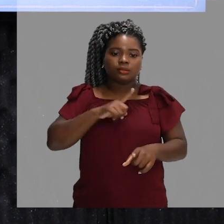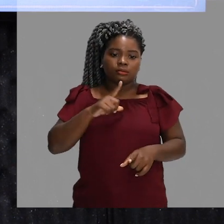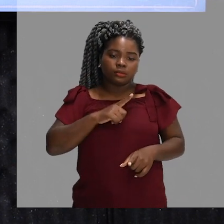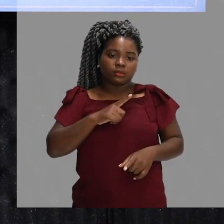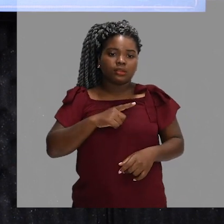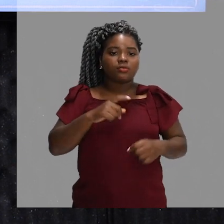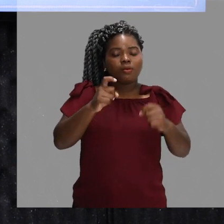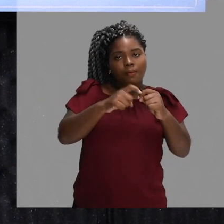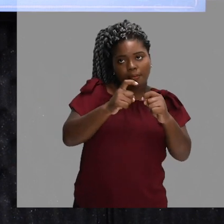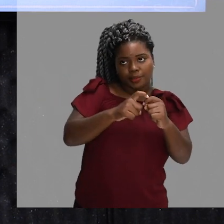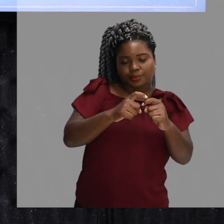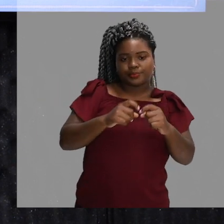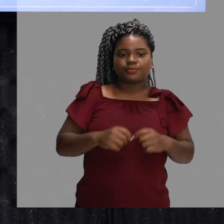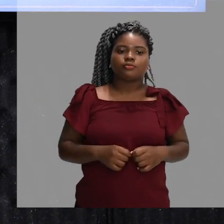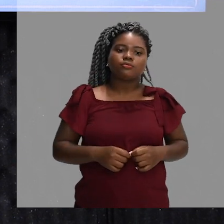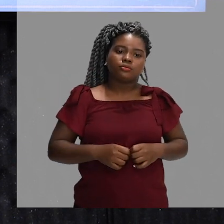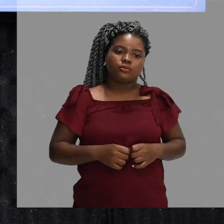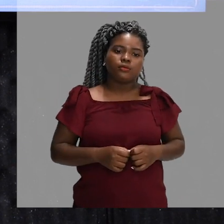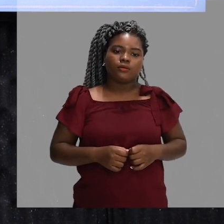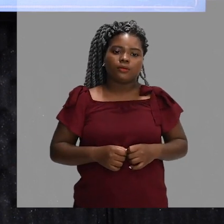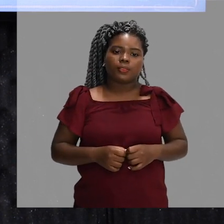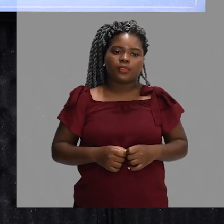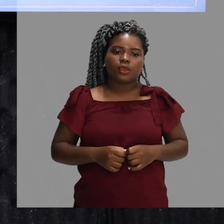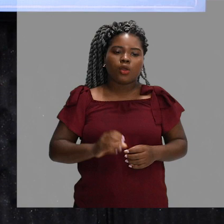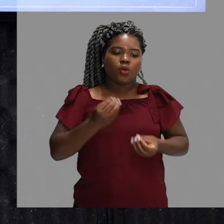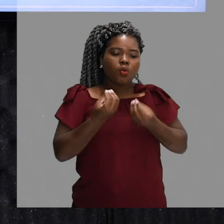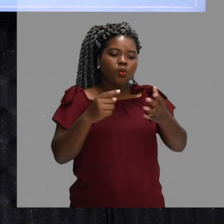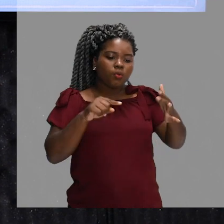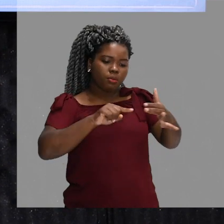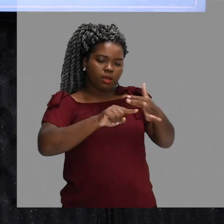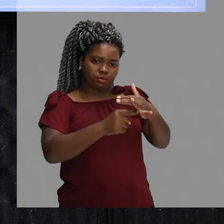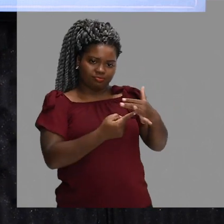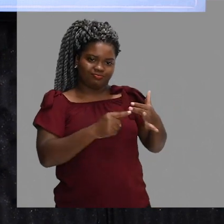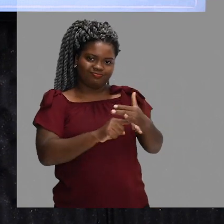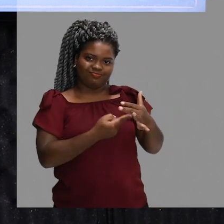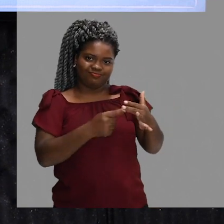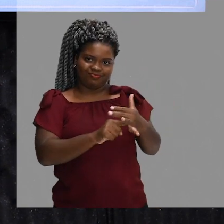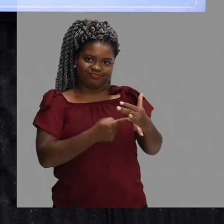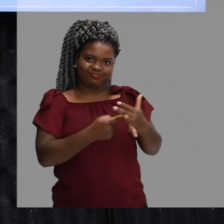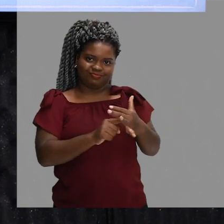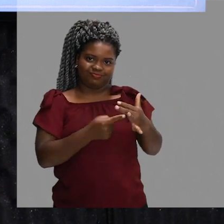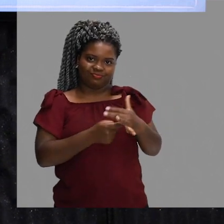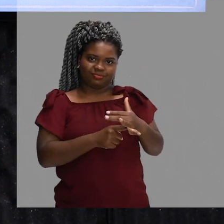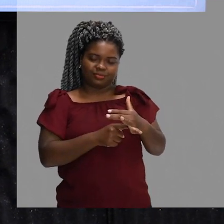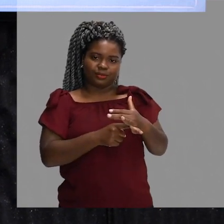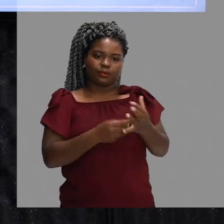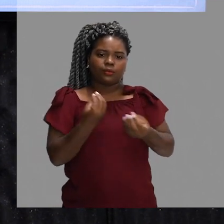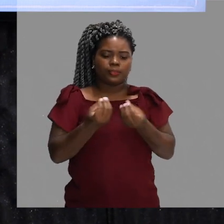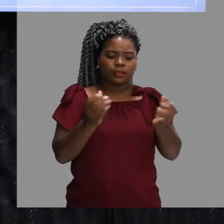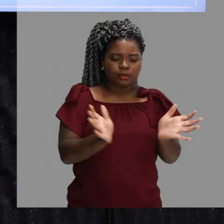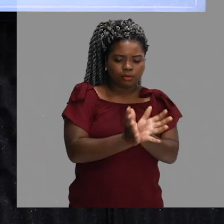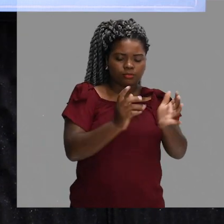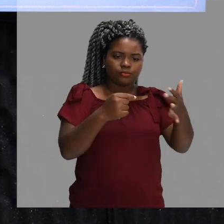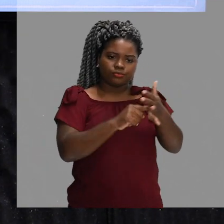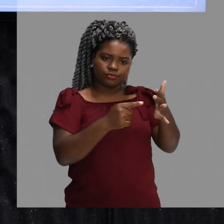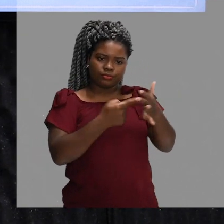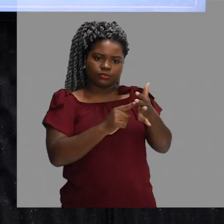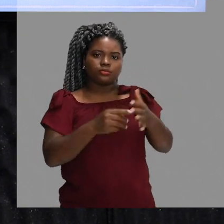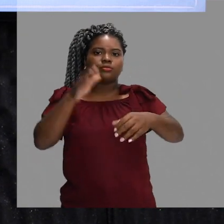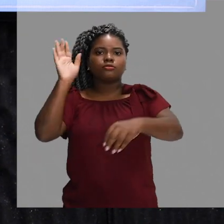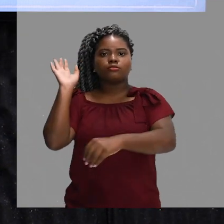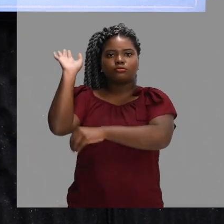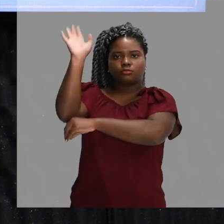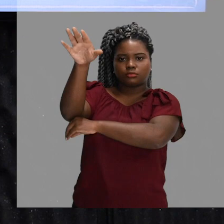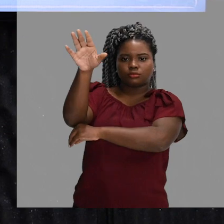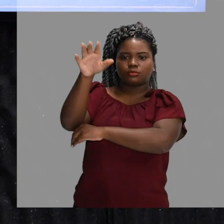médico. Quinto, para marcar um ponto. Como é que uma equipe marca um ponto no jogo de voleibol? Existem